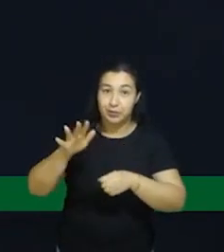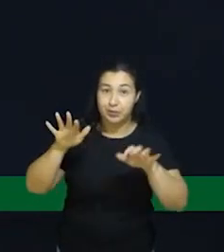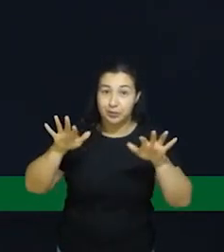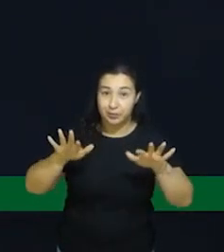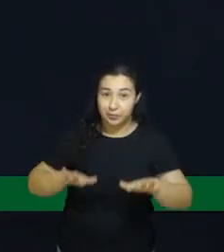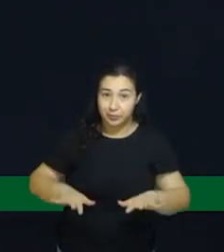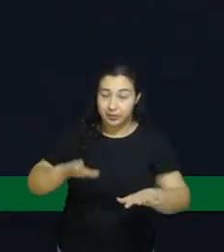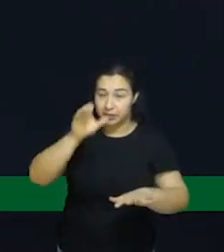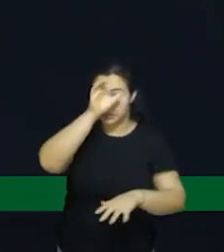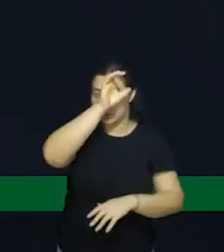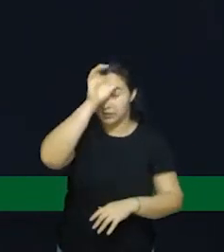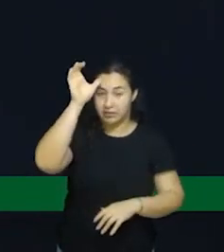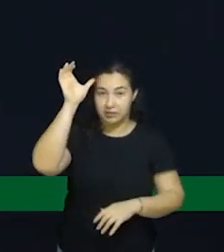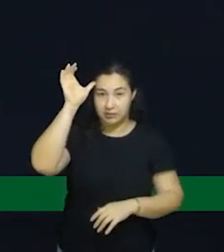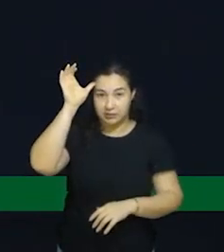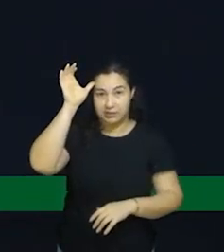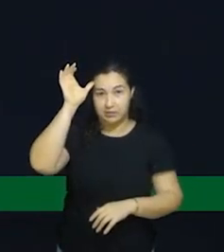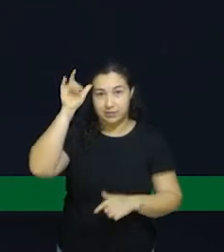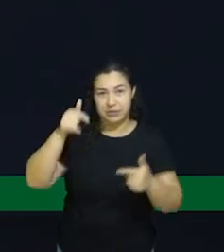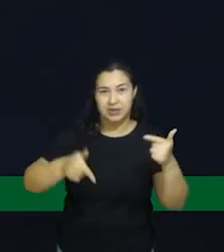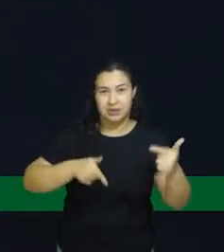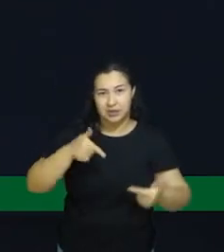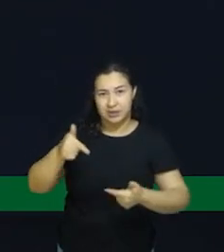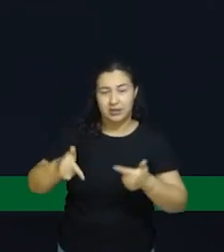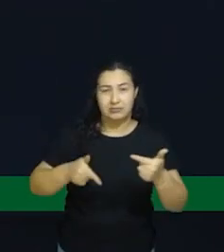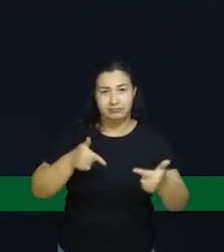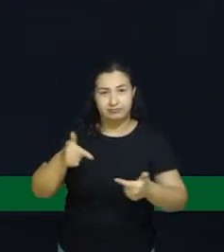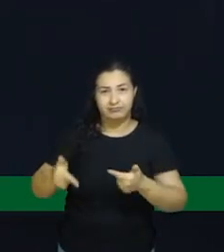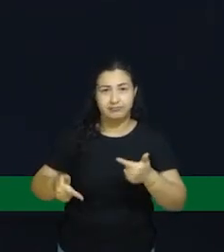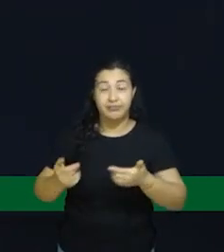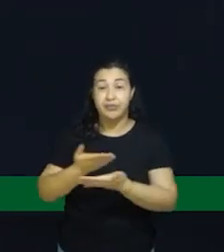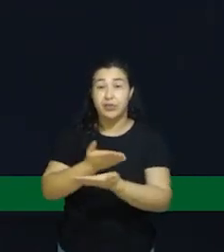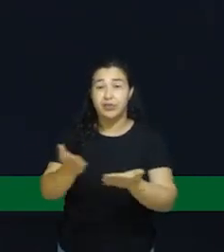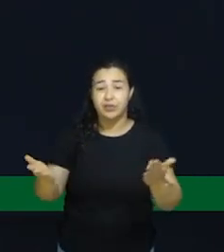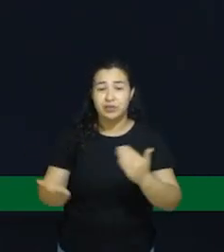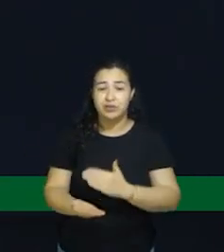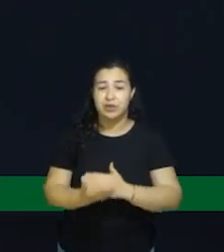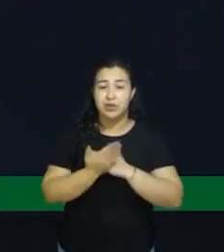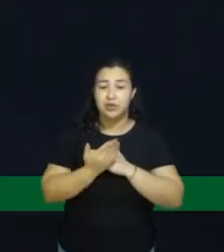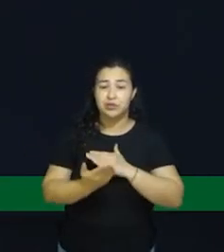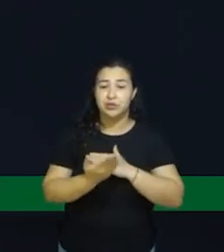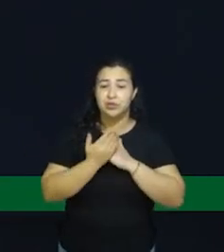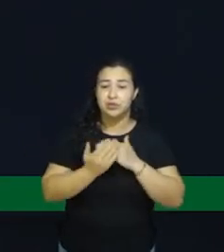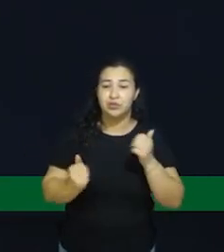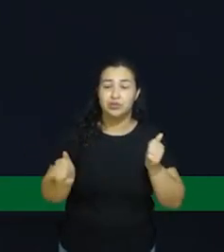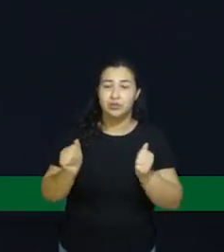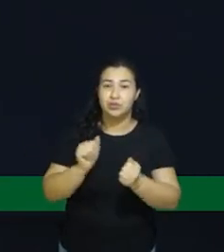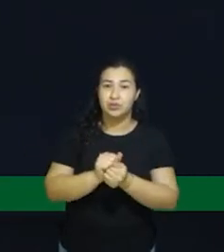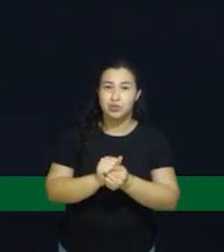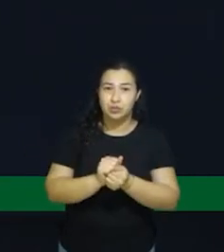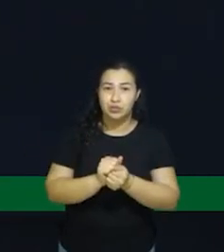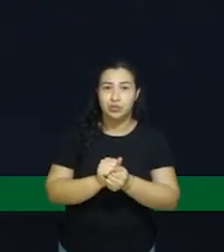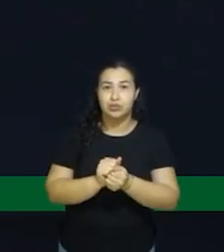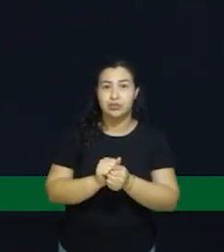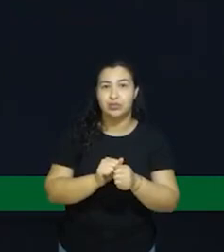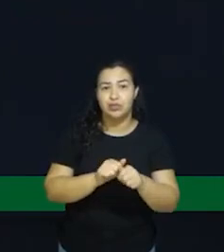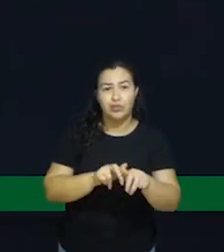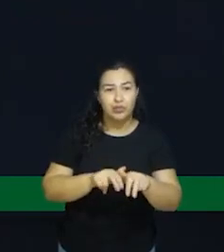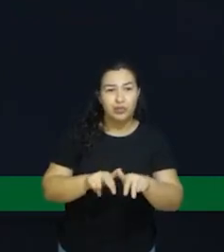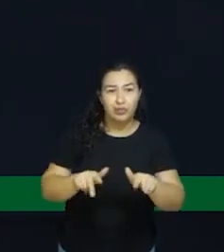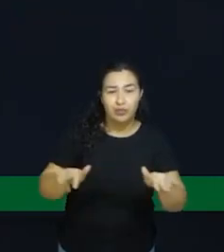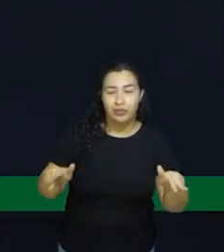lá na Câmara e estiveram nos apoiando, estiveram conosco e muitos até